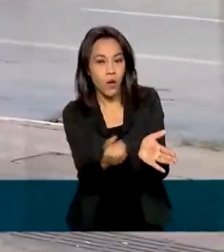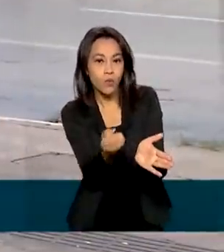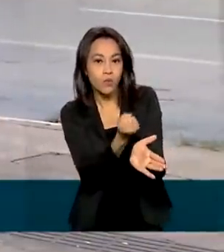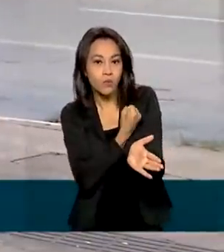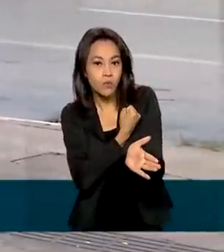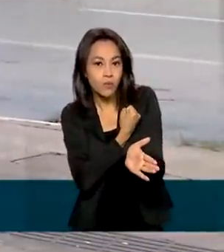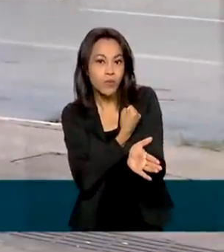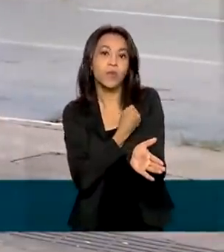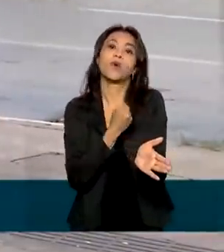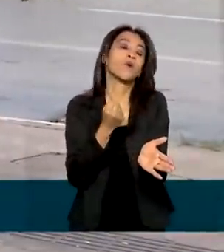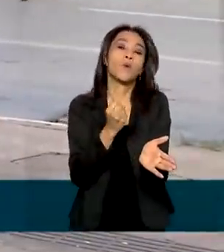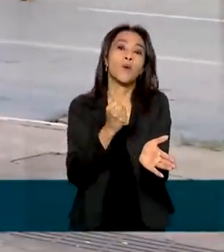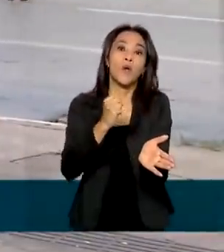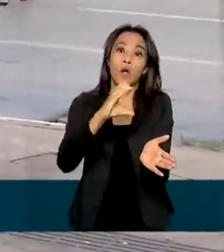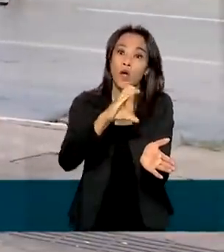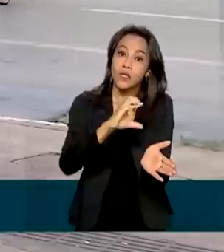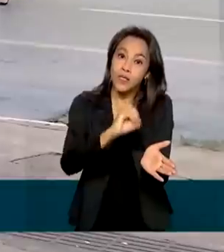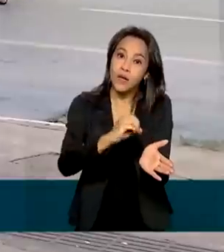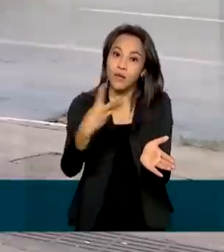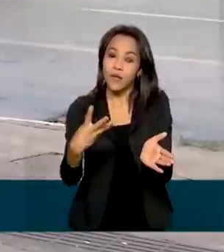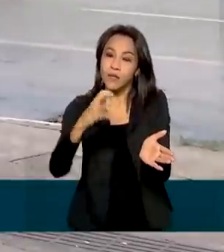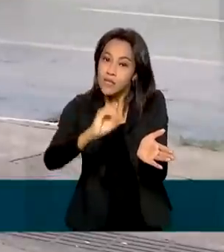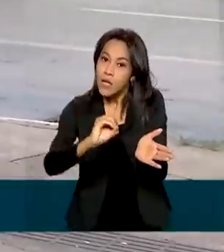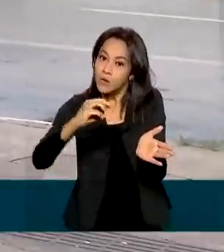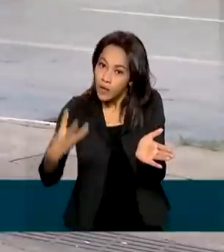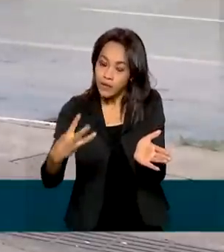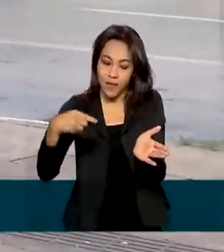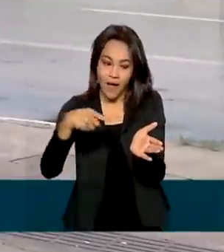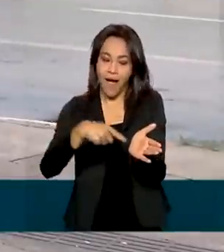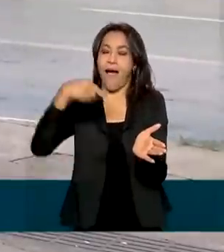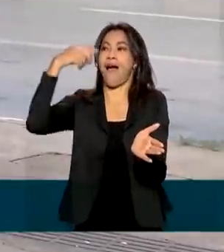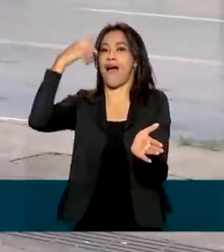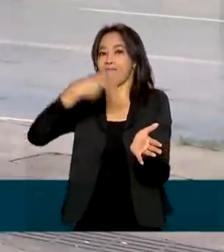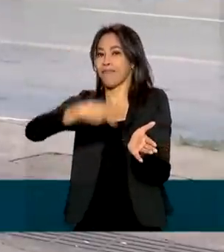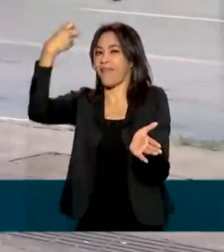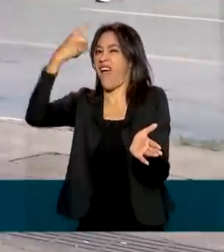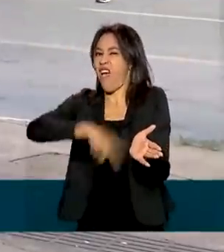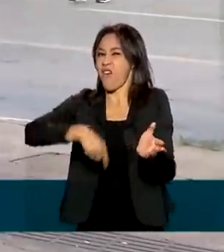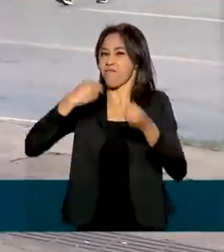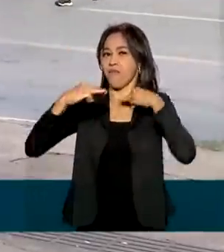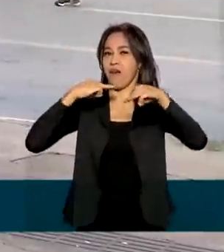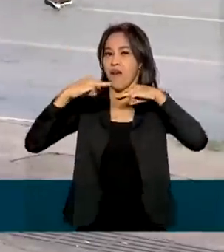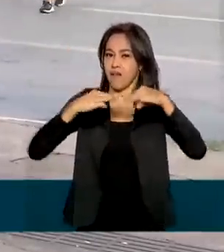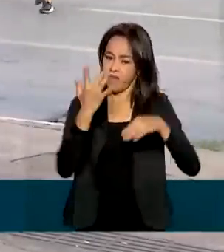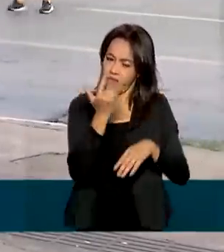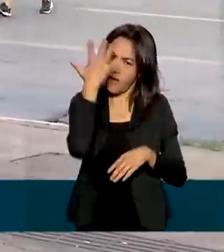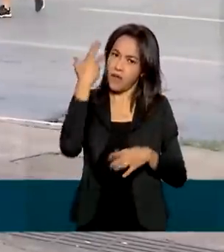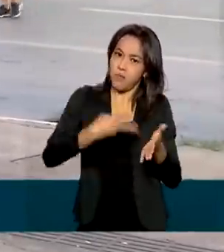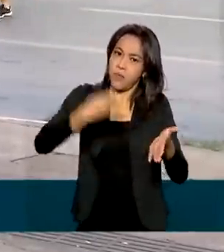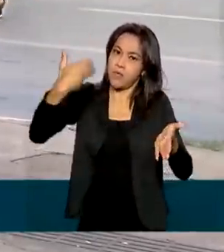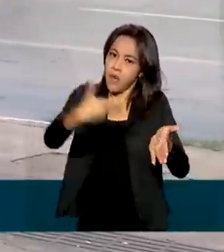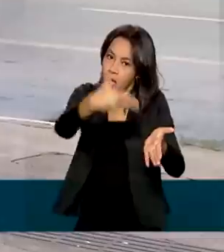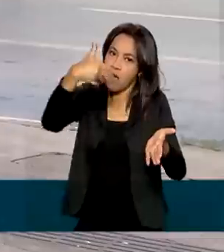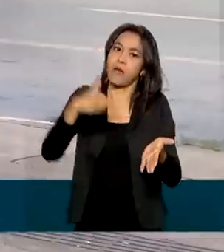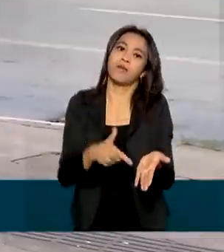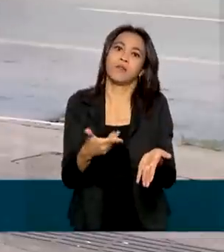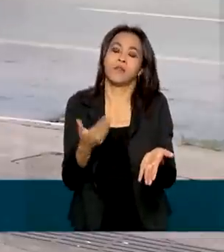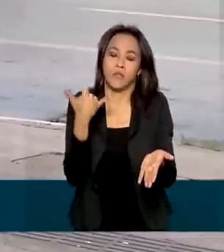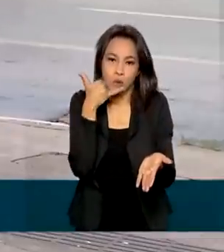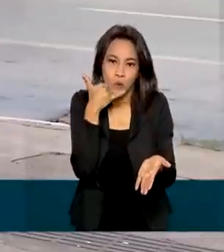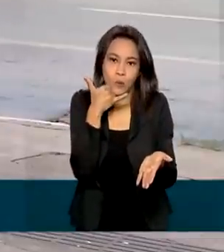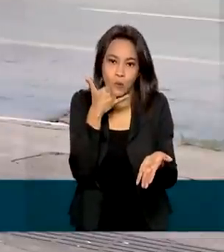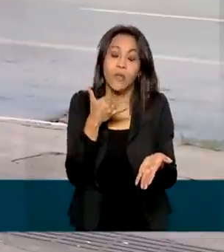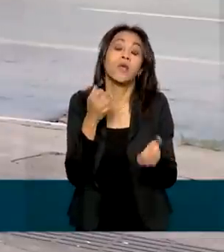chamada pelo código 0303. A ideia é que as pessoas reconheçam facilmente esse tipo de telefonema